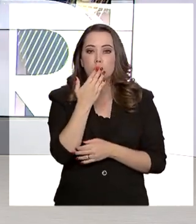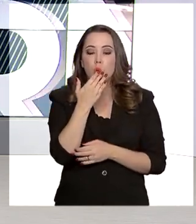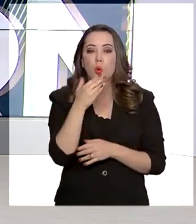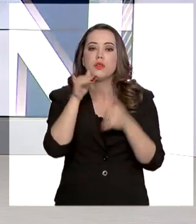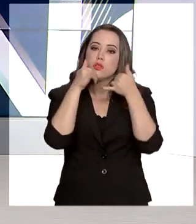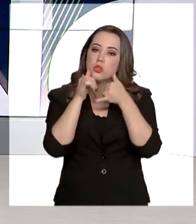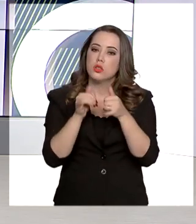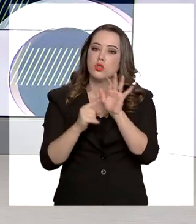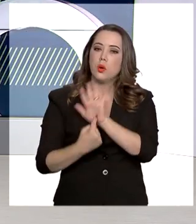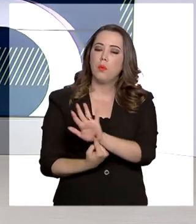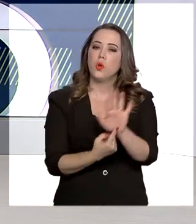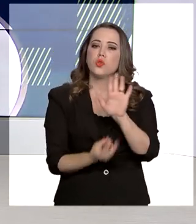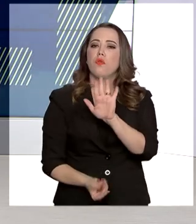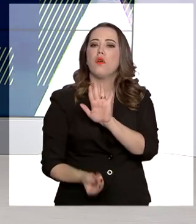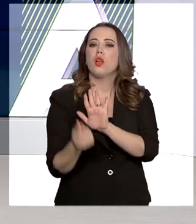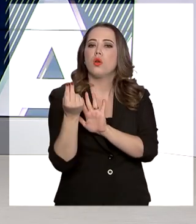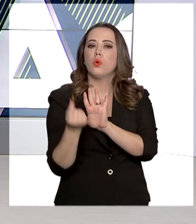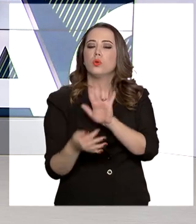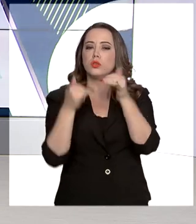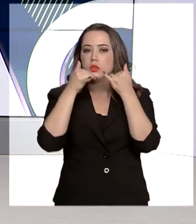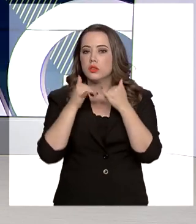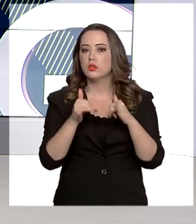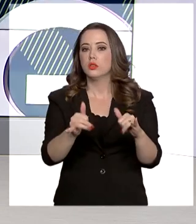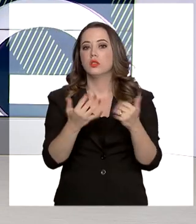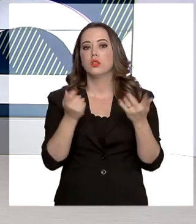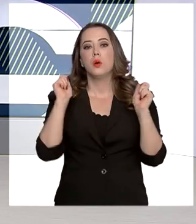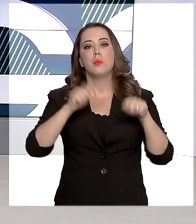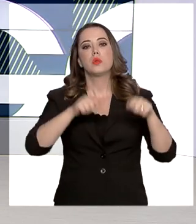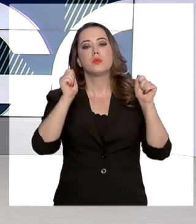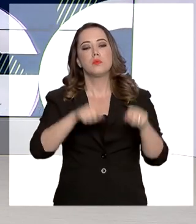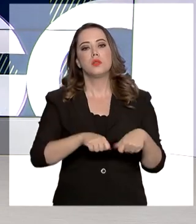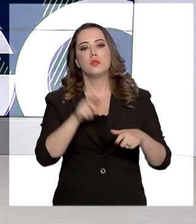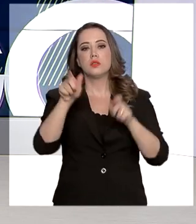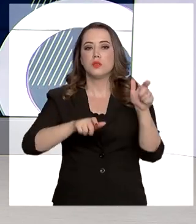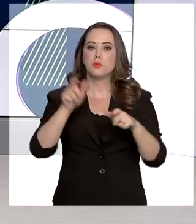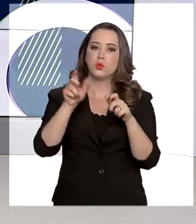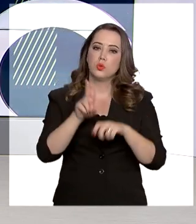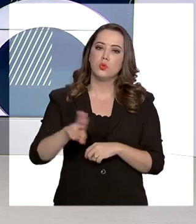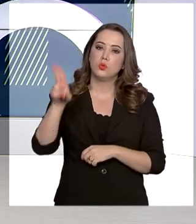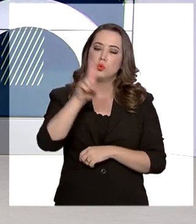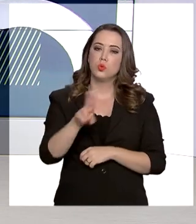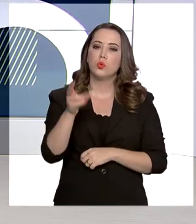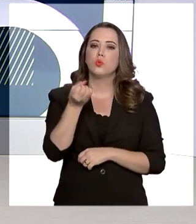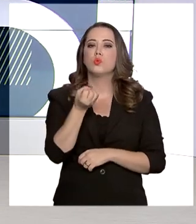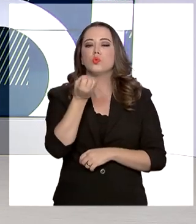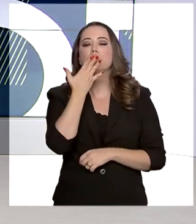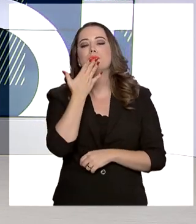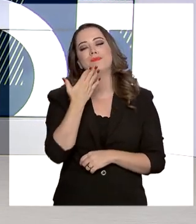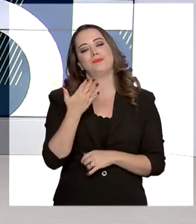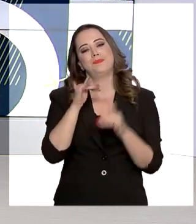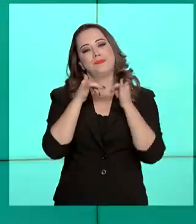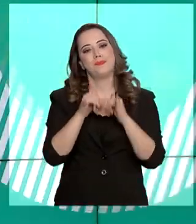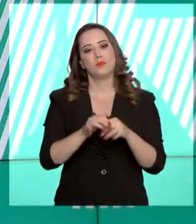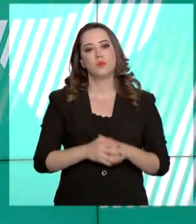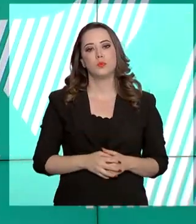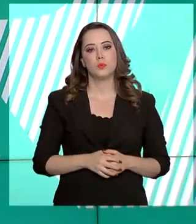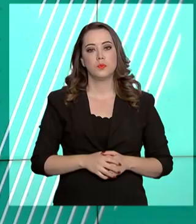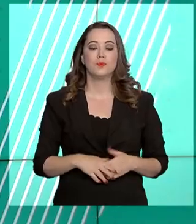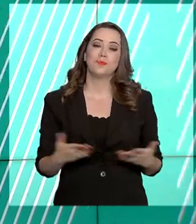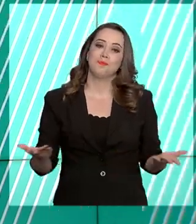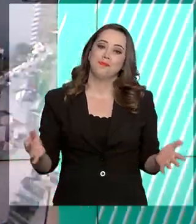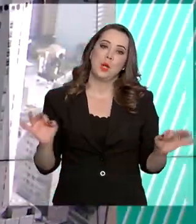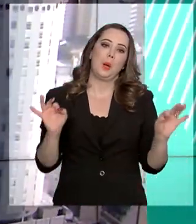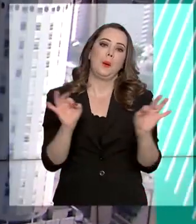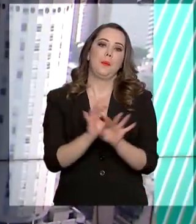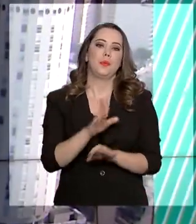tarifárias sinaliza o custo real da energia gerada, possibilitando aos consumidores o bom uso da energia elétrica. A